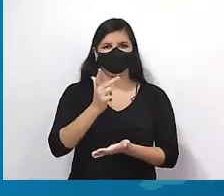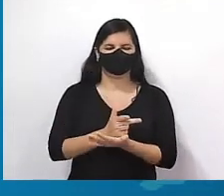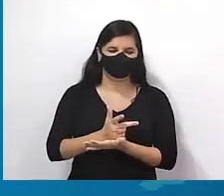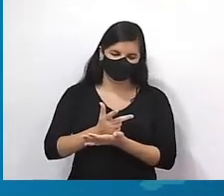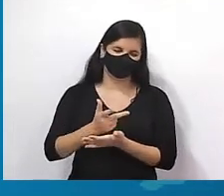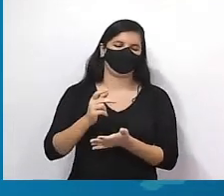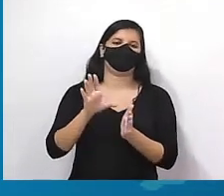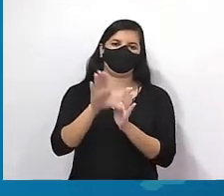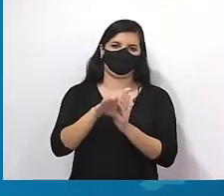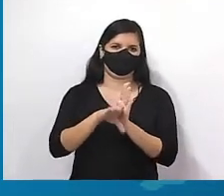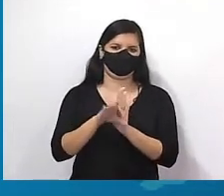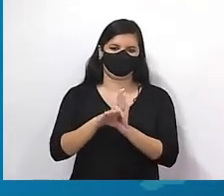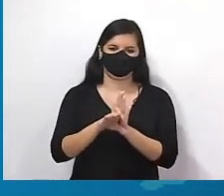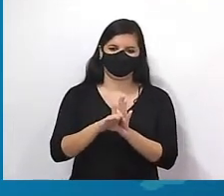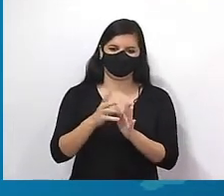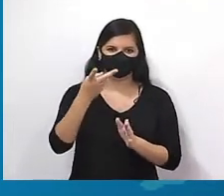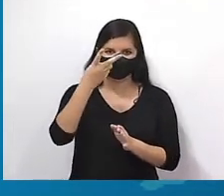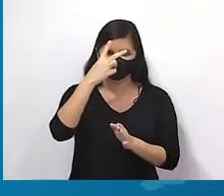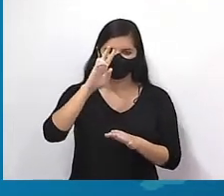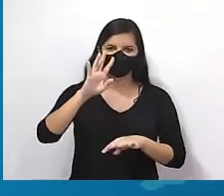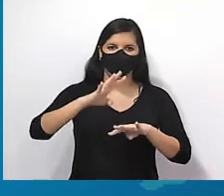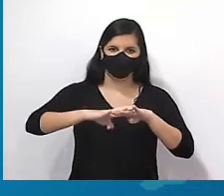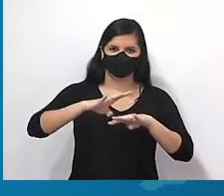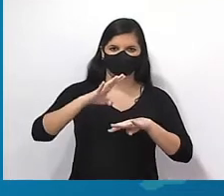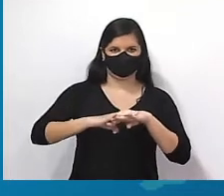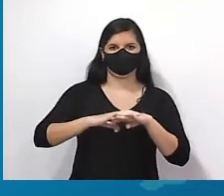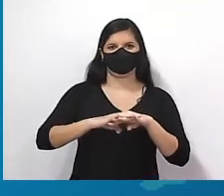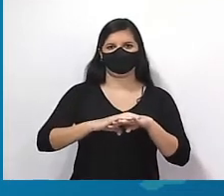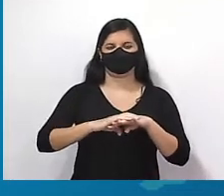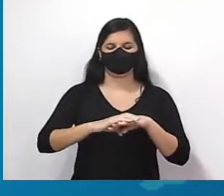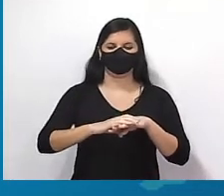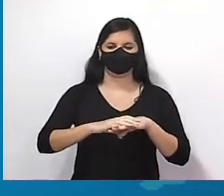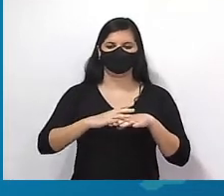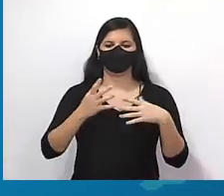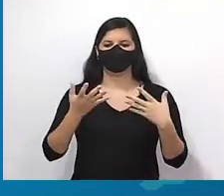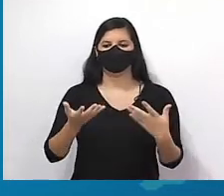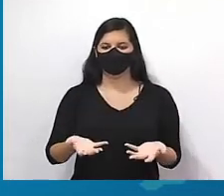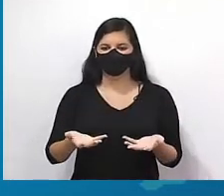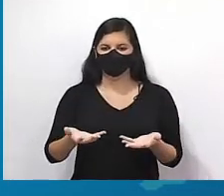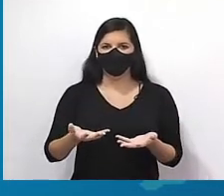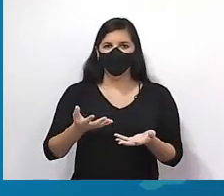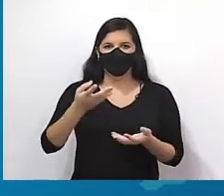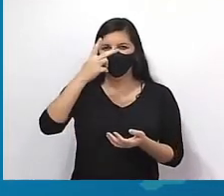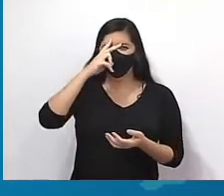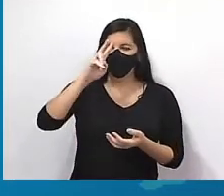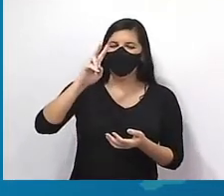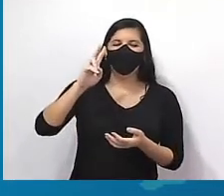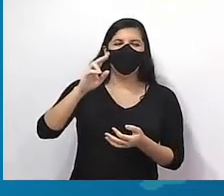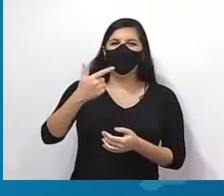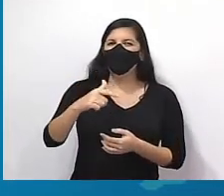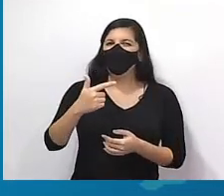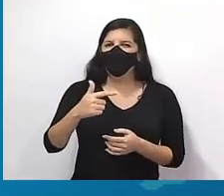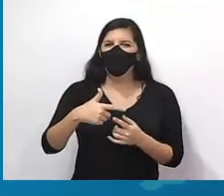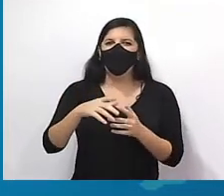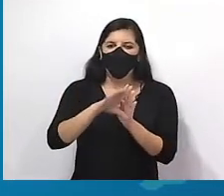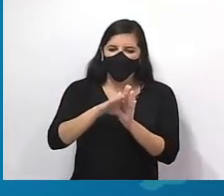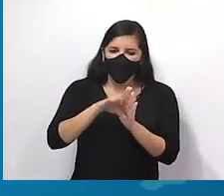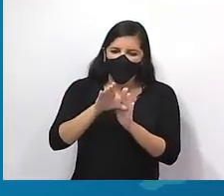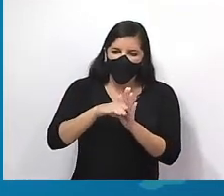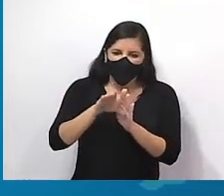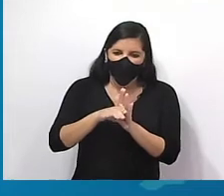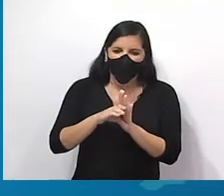de história da matemática, eu vou entrar com conceito, tá bom? Então aí não deu tempo de falar muito da história, já vou começar com conceito aí